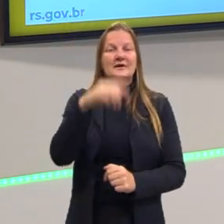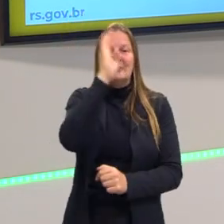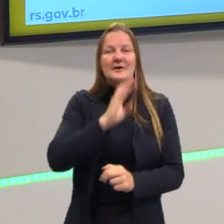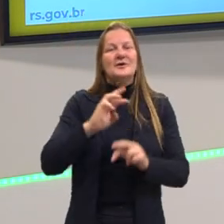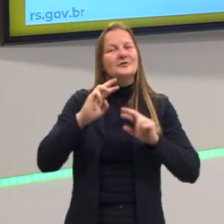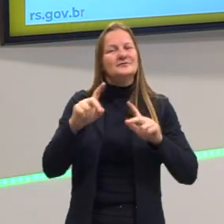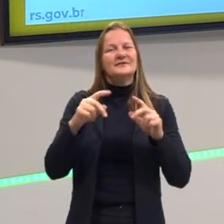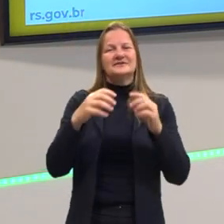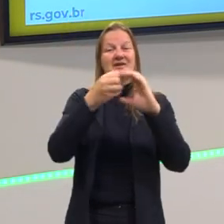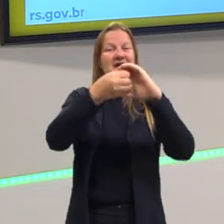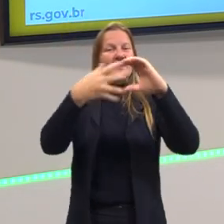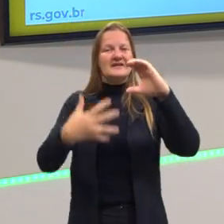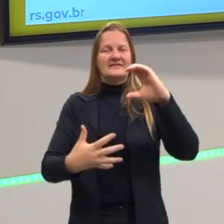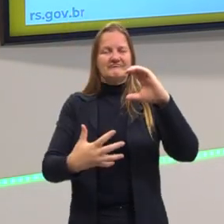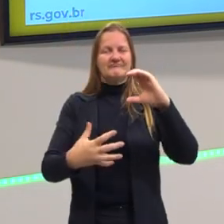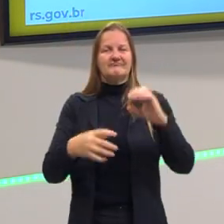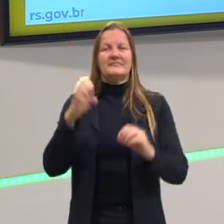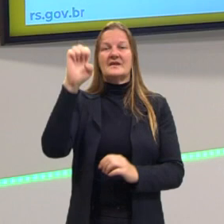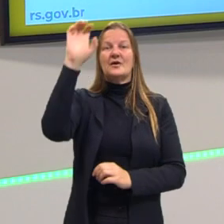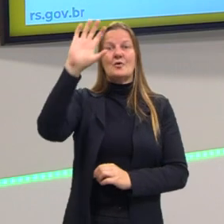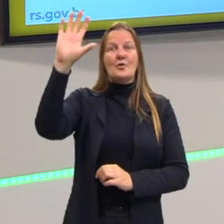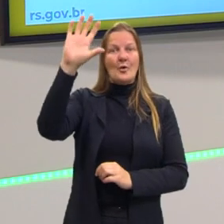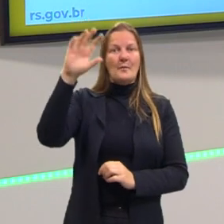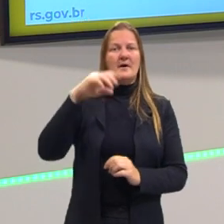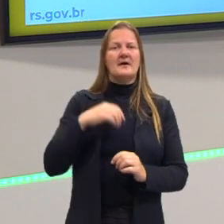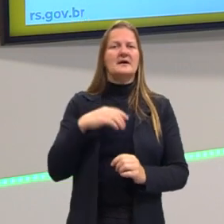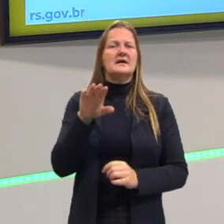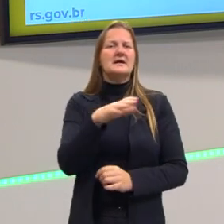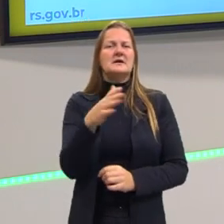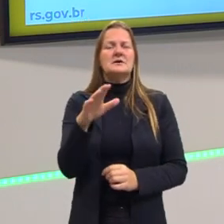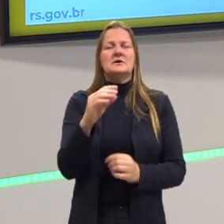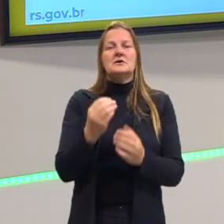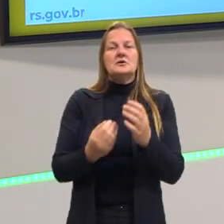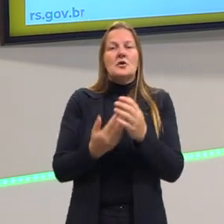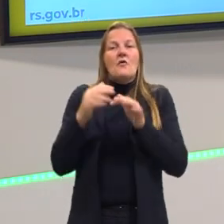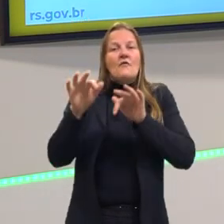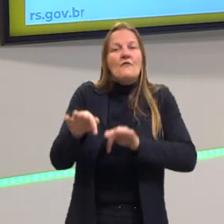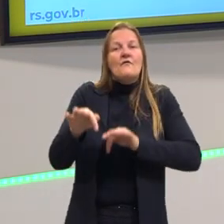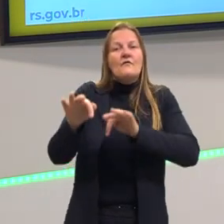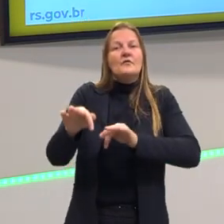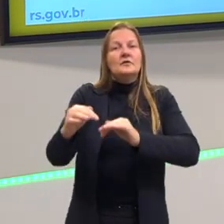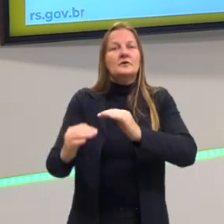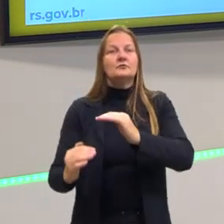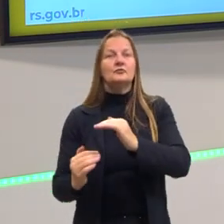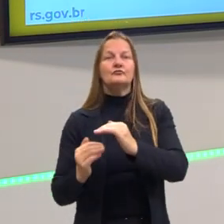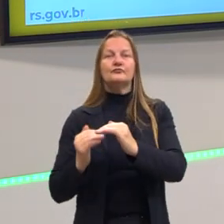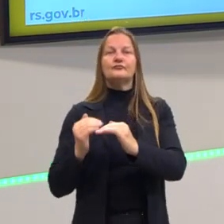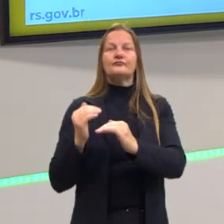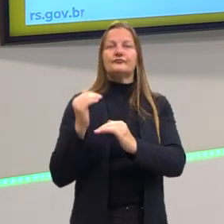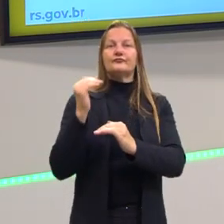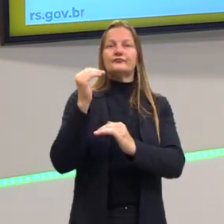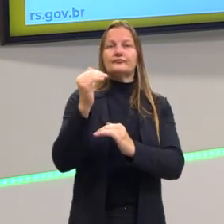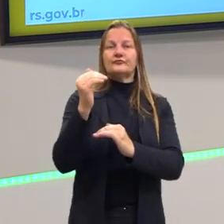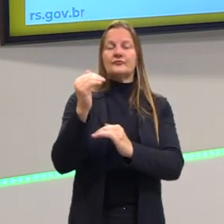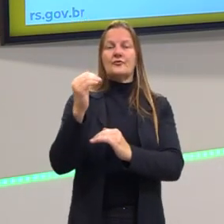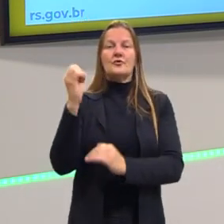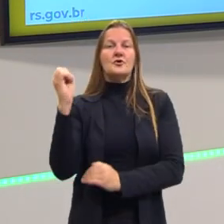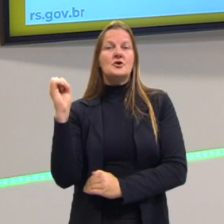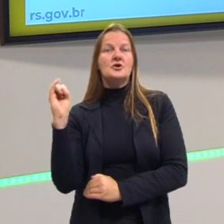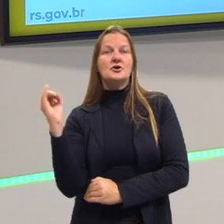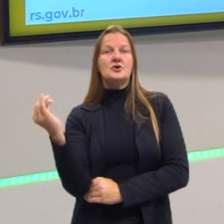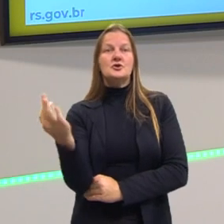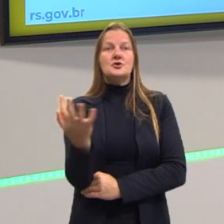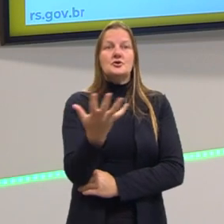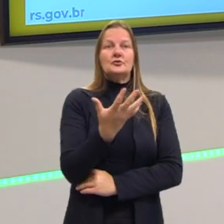A burguesia europeia, ela emerge do feudalismo num processo de inovação